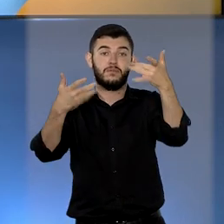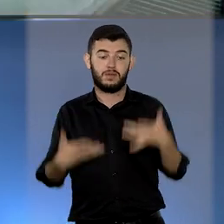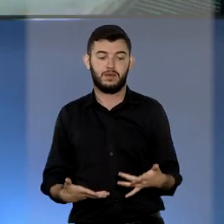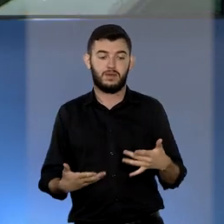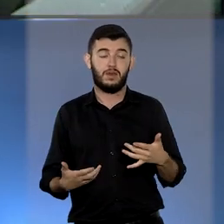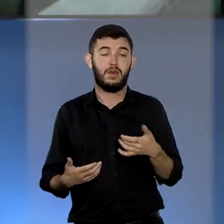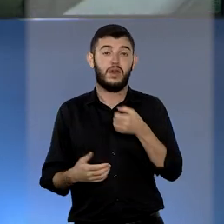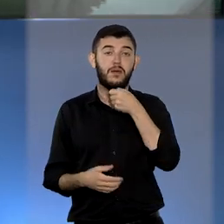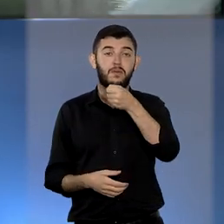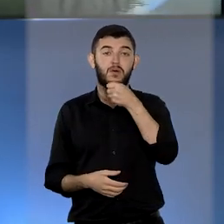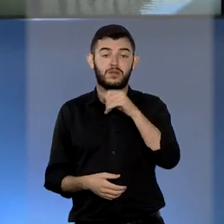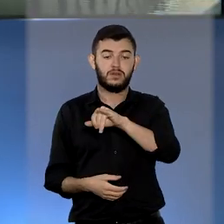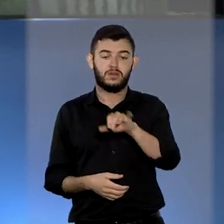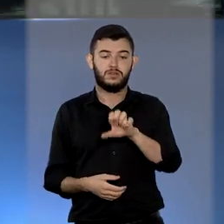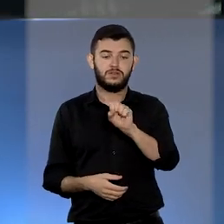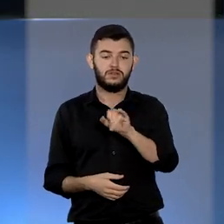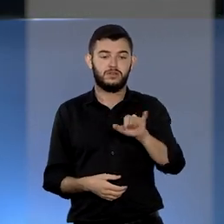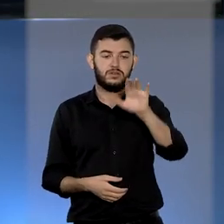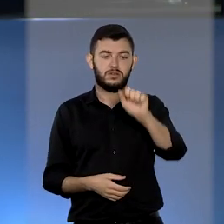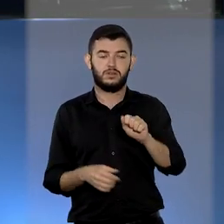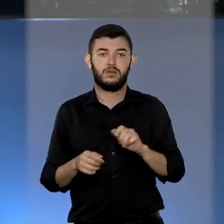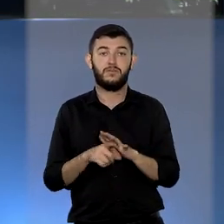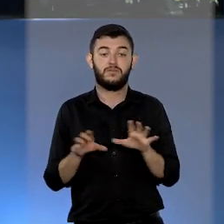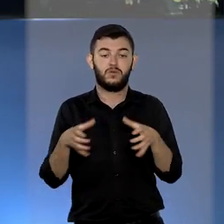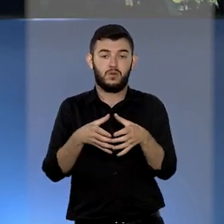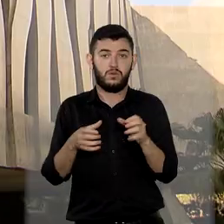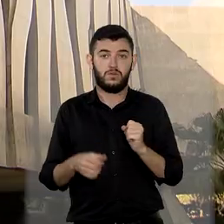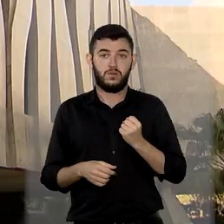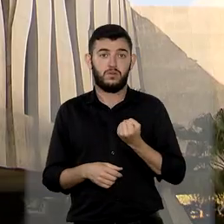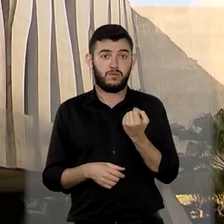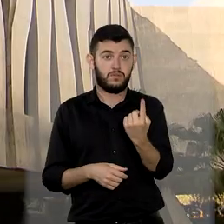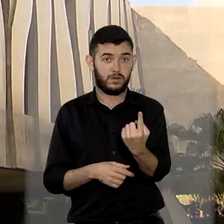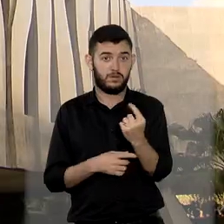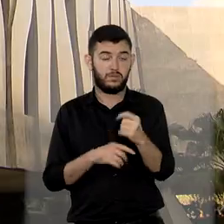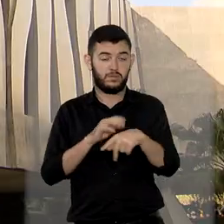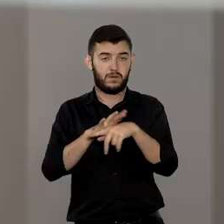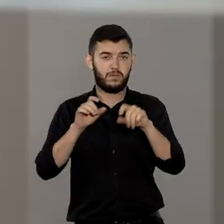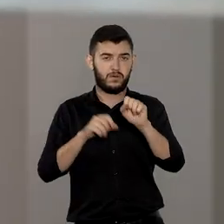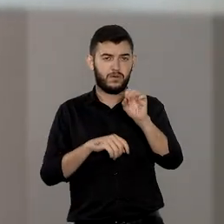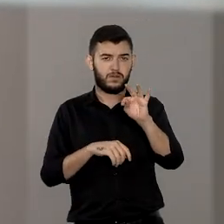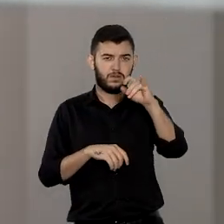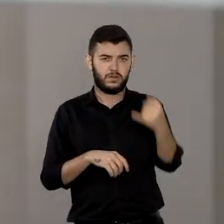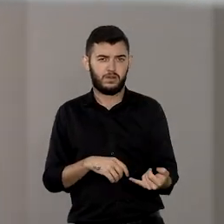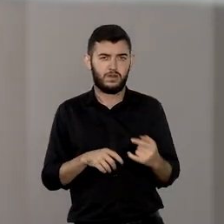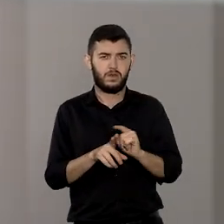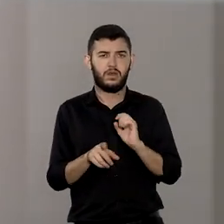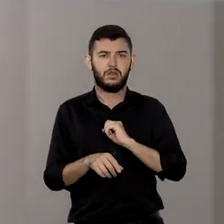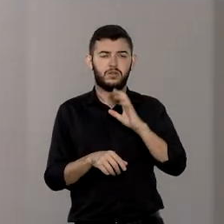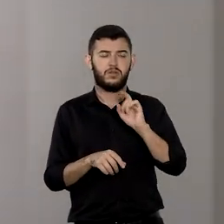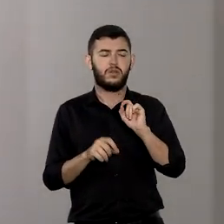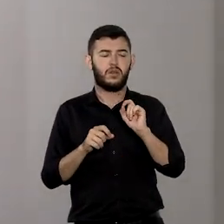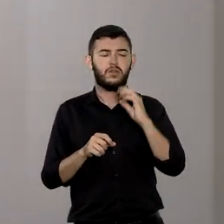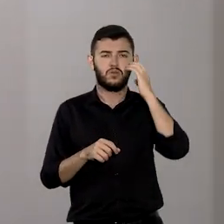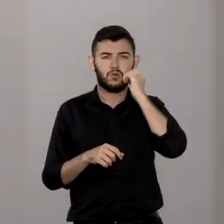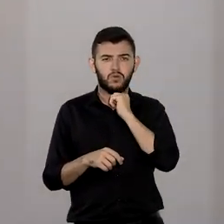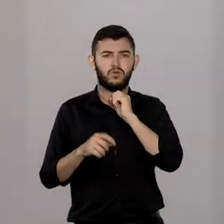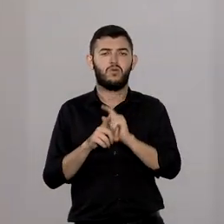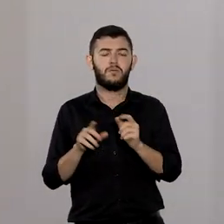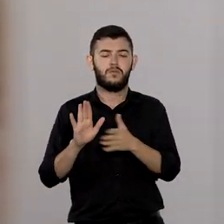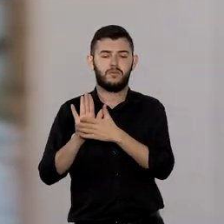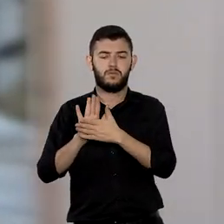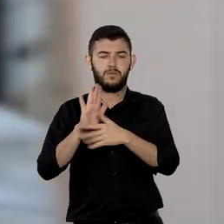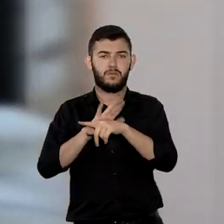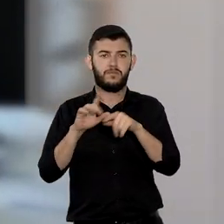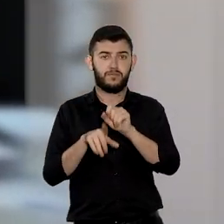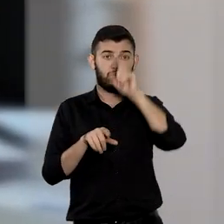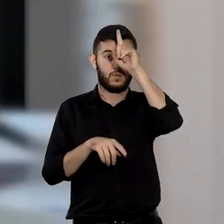A primeira turma do STJ deu provimento ao recurso especial da Associação Mantenedora de um Hospital Municipal